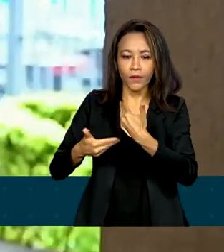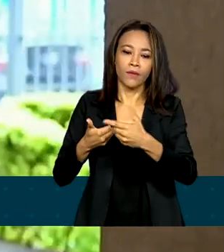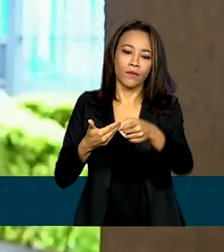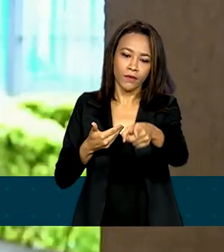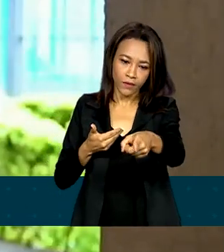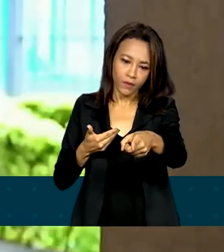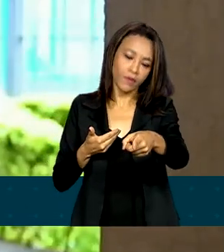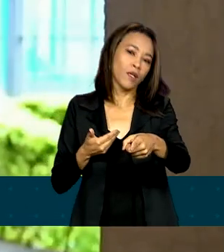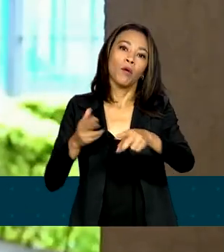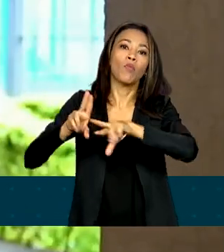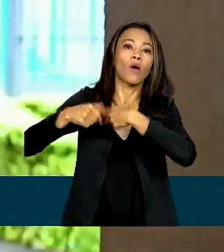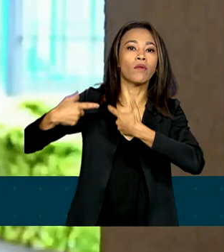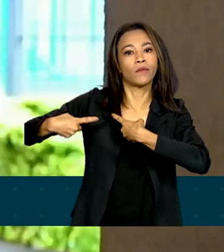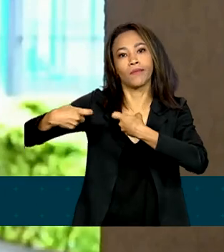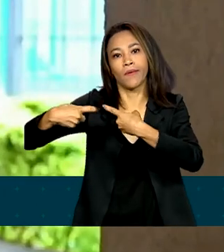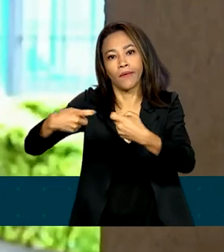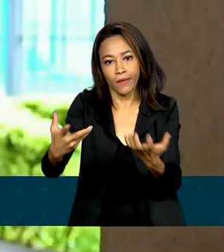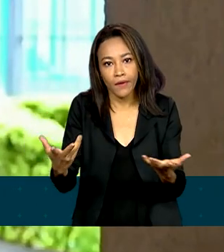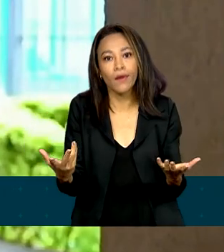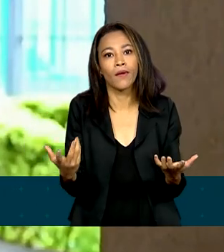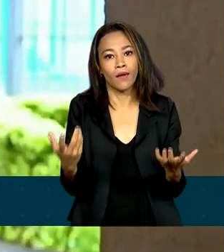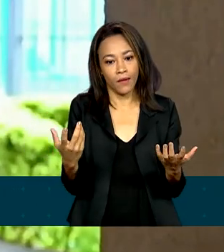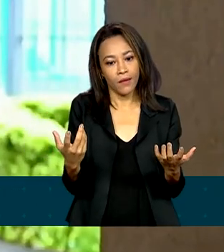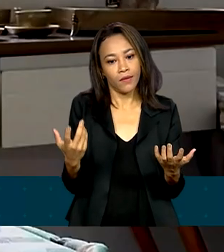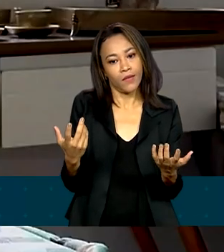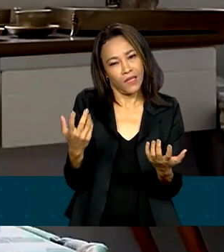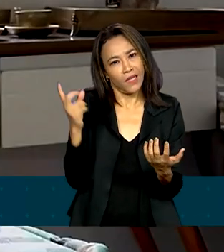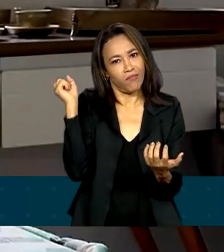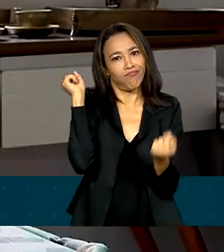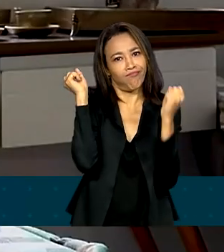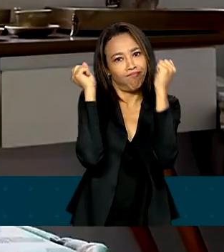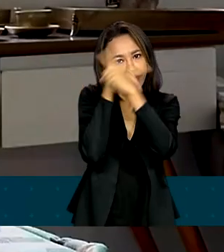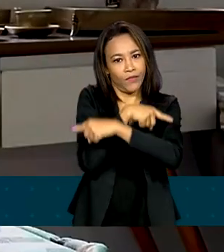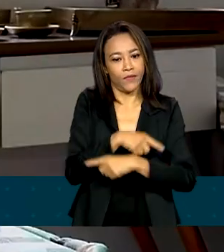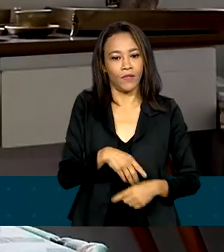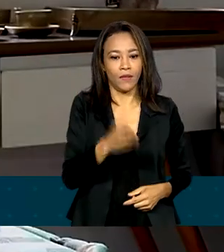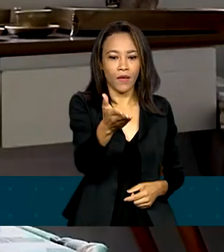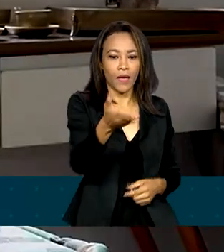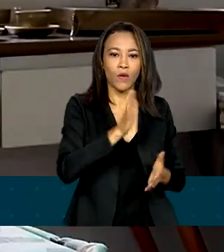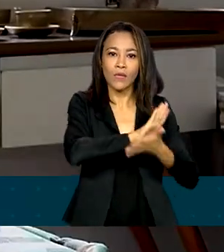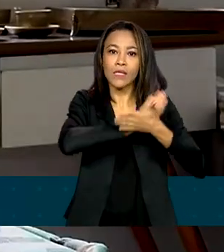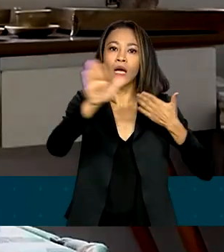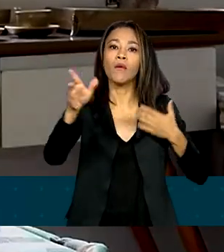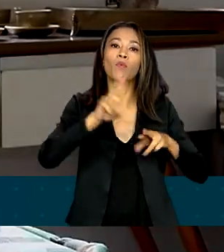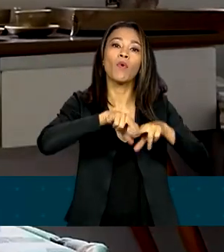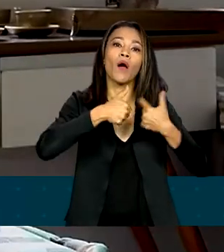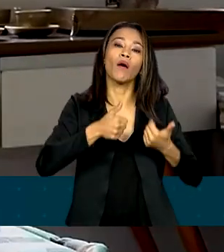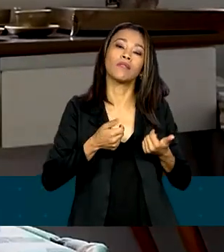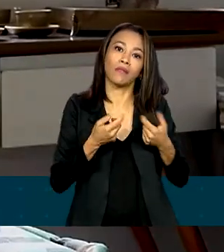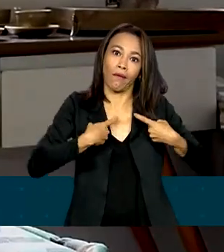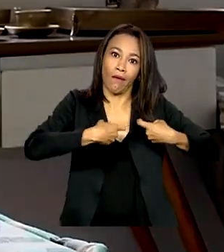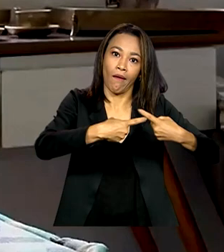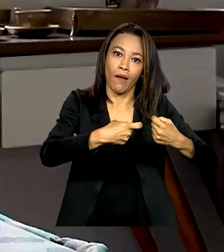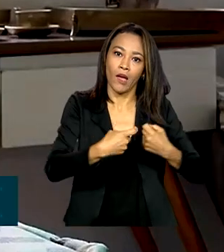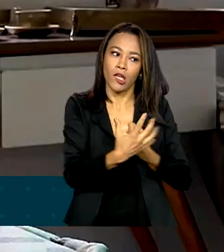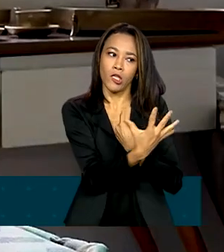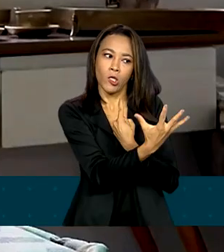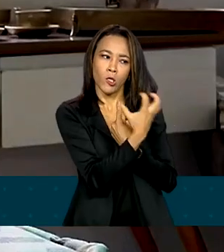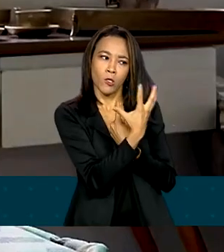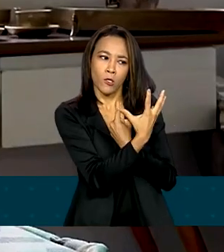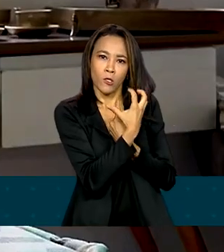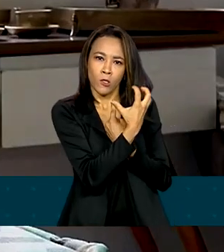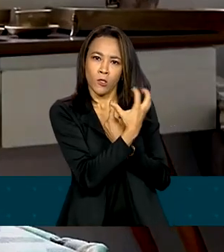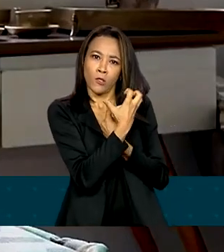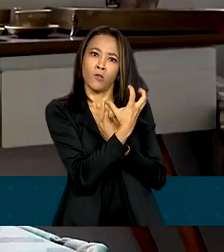nas circunstâncias de uma guerra típica, muito complexa. A gente saiu por causa da guerra e das ameaças que a gente